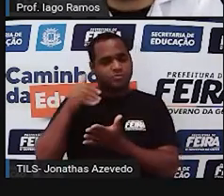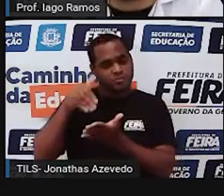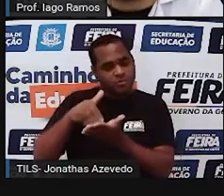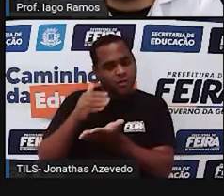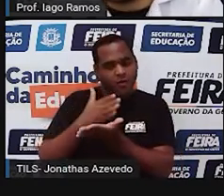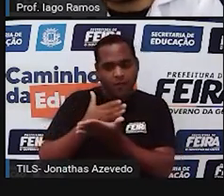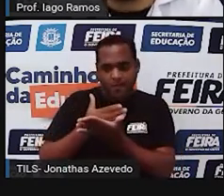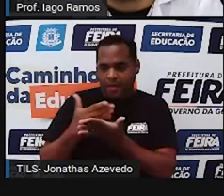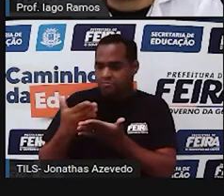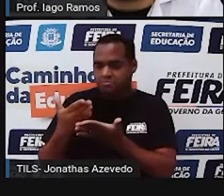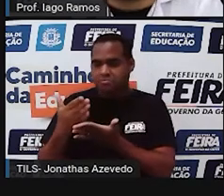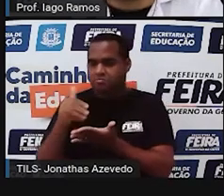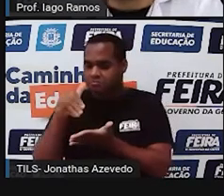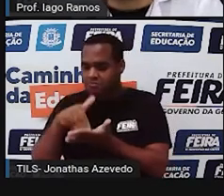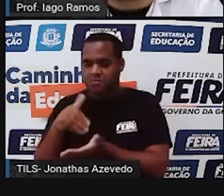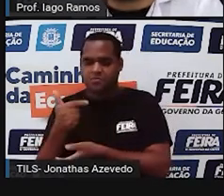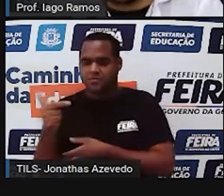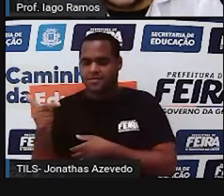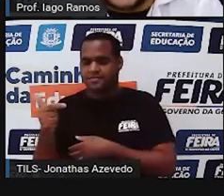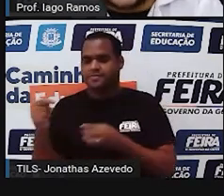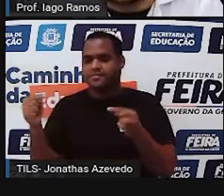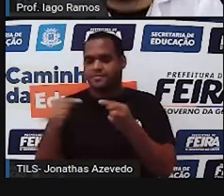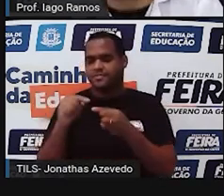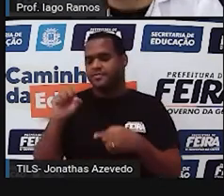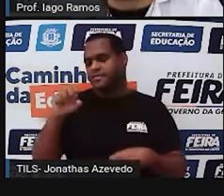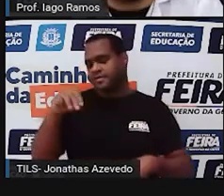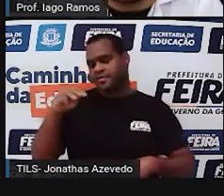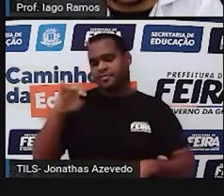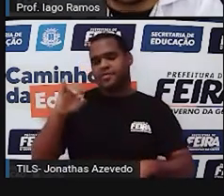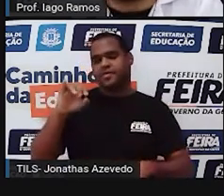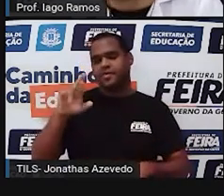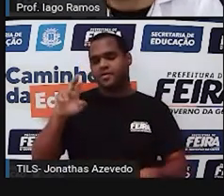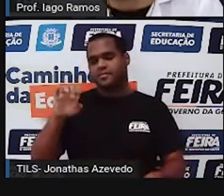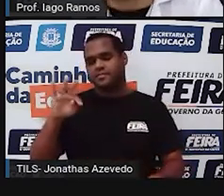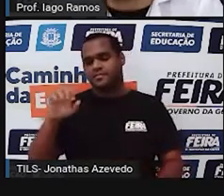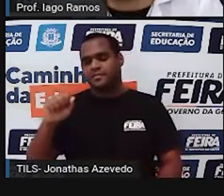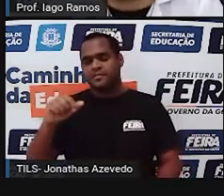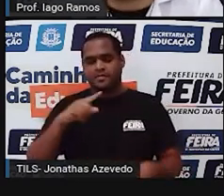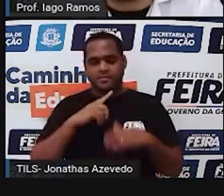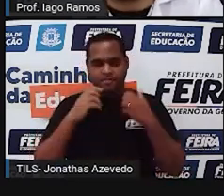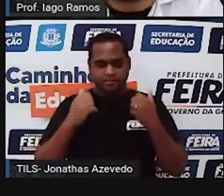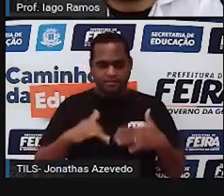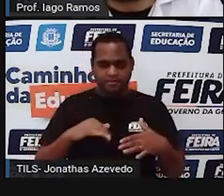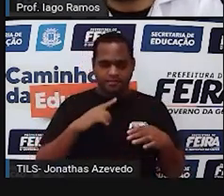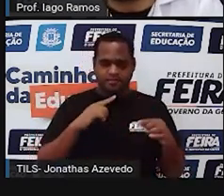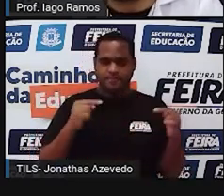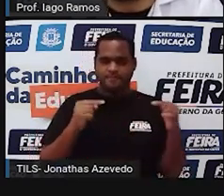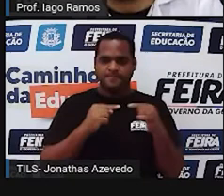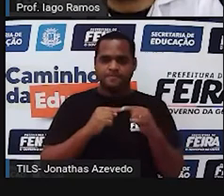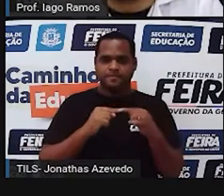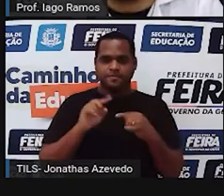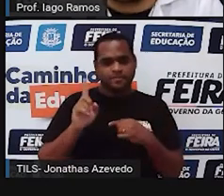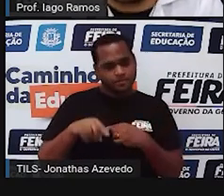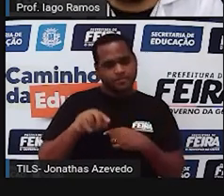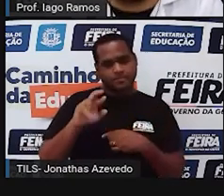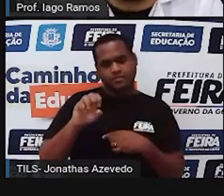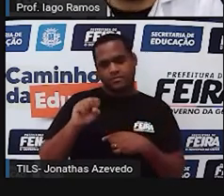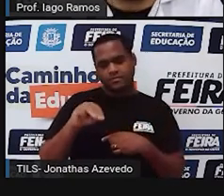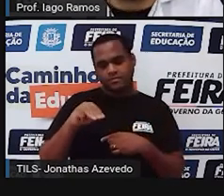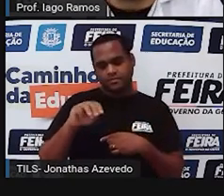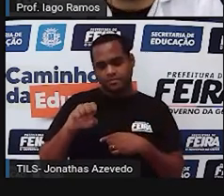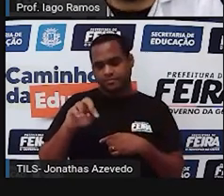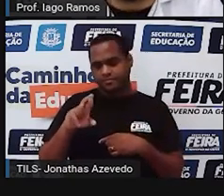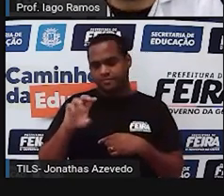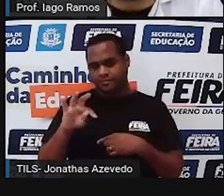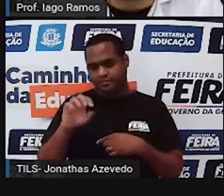mas não tem um ponto de fim. Isso é uma semirreta. É essa parte da reta que é chamada de semirreta, certo? Então eu